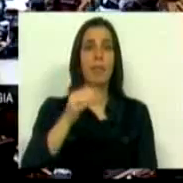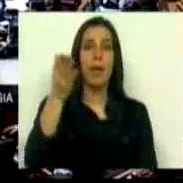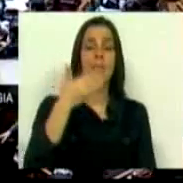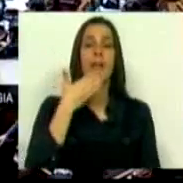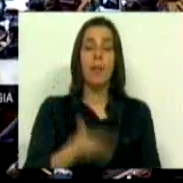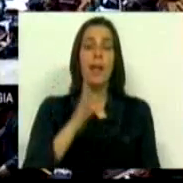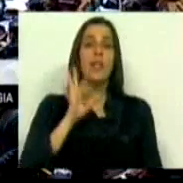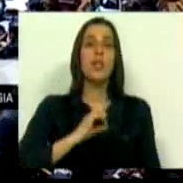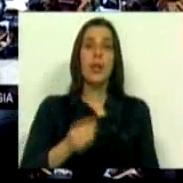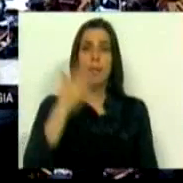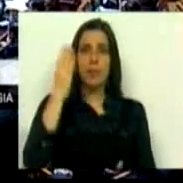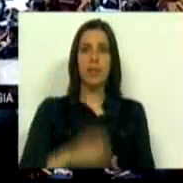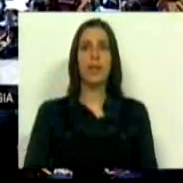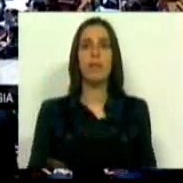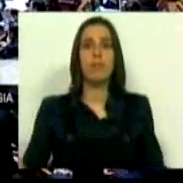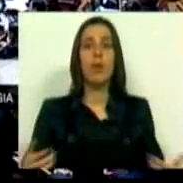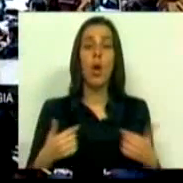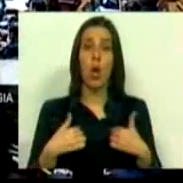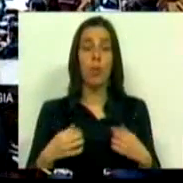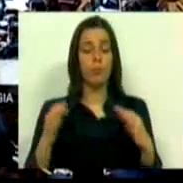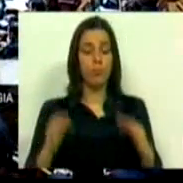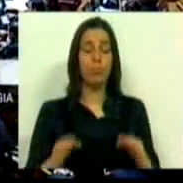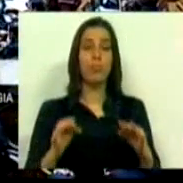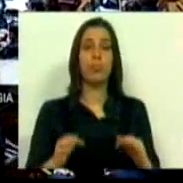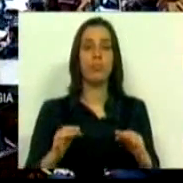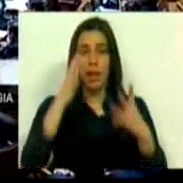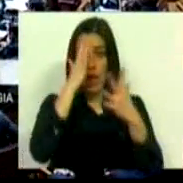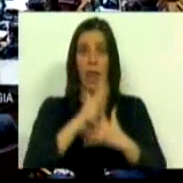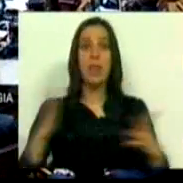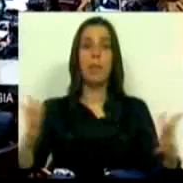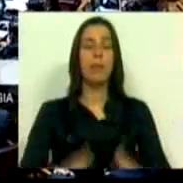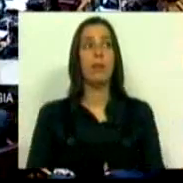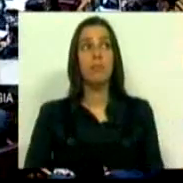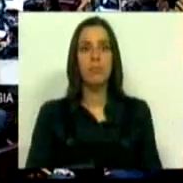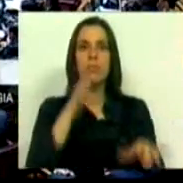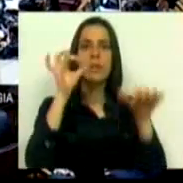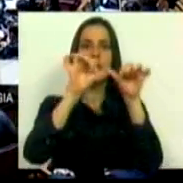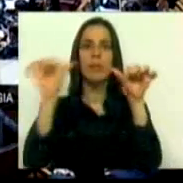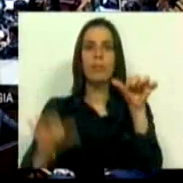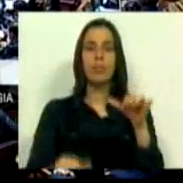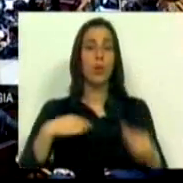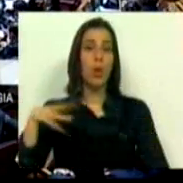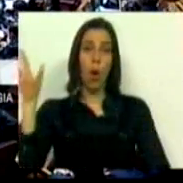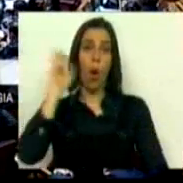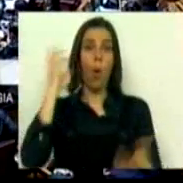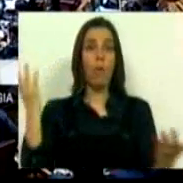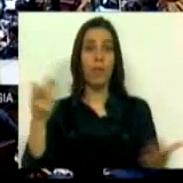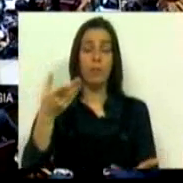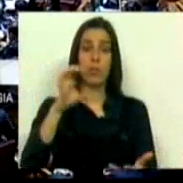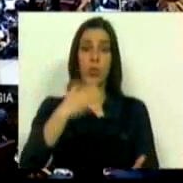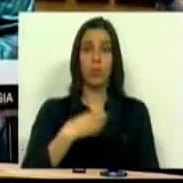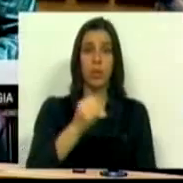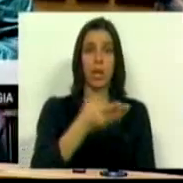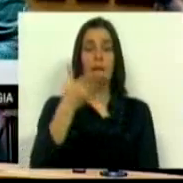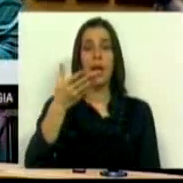Obrigada Sra. Presidente. Eu fico mesmo muito admirada com as intervenções que aqui ouvimos pela parte do